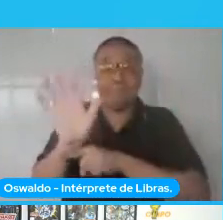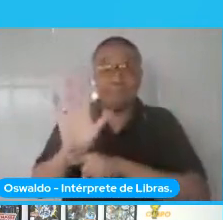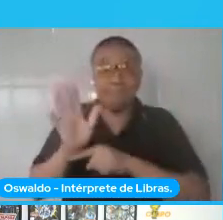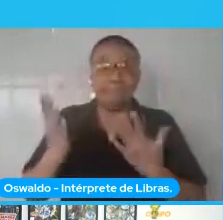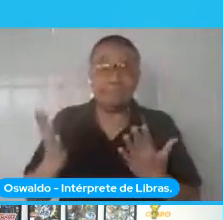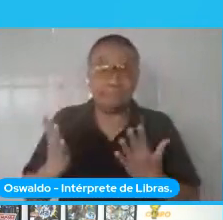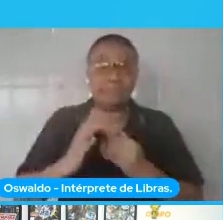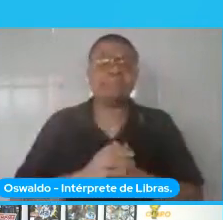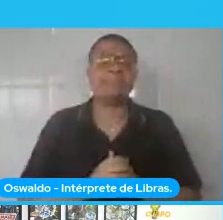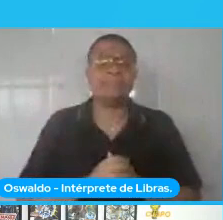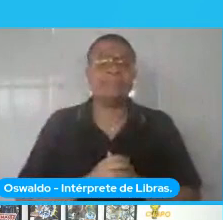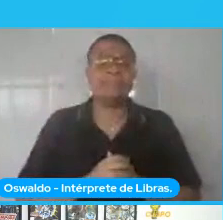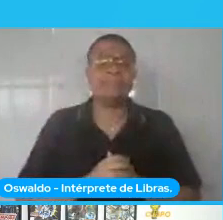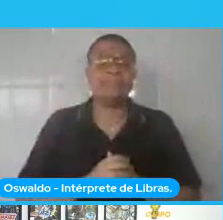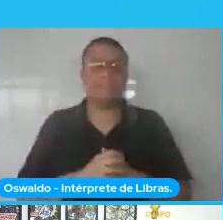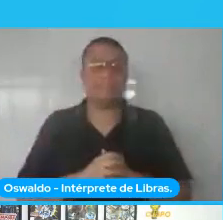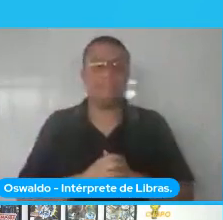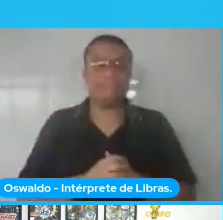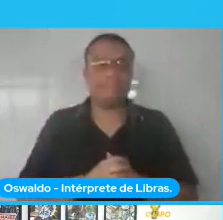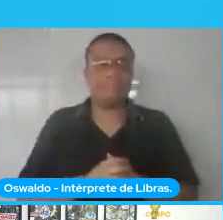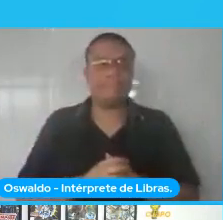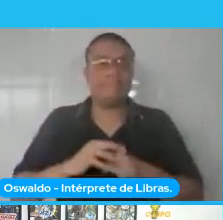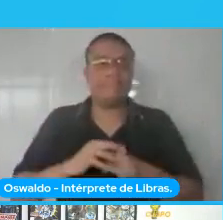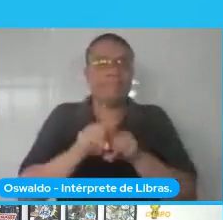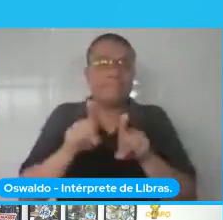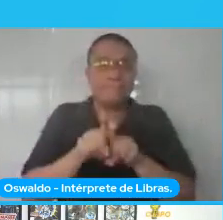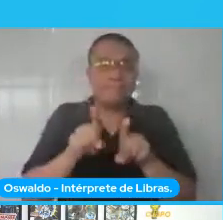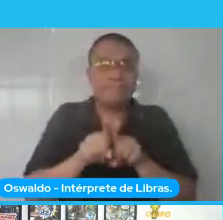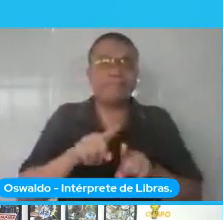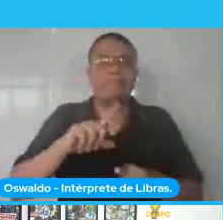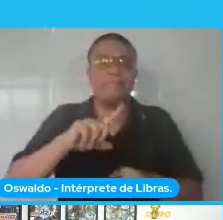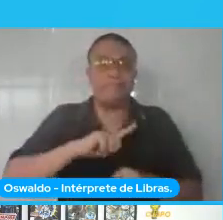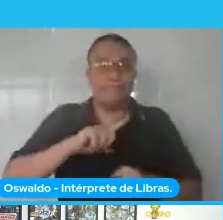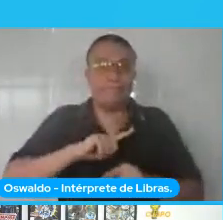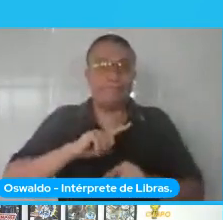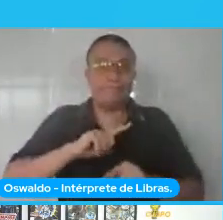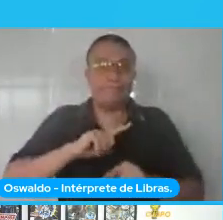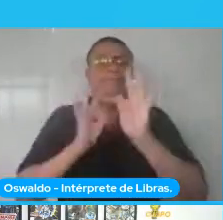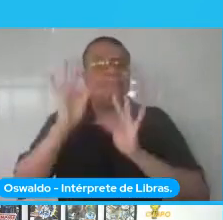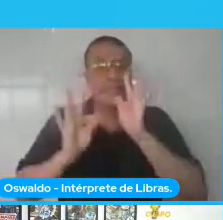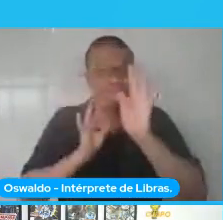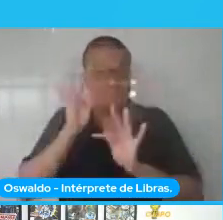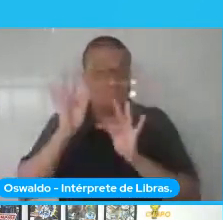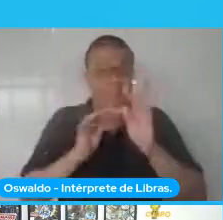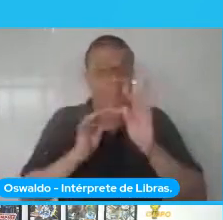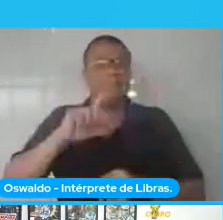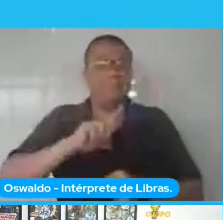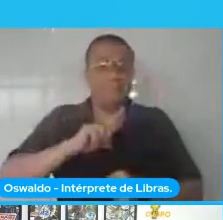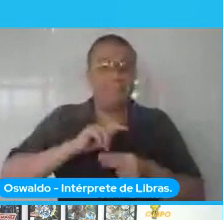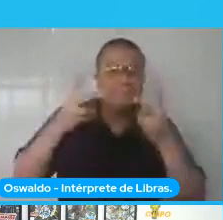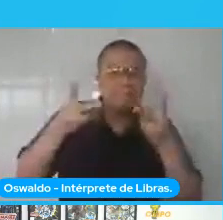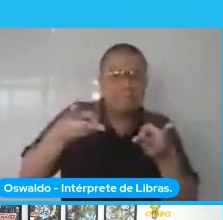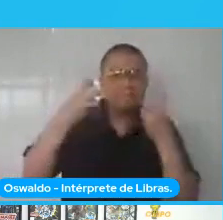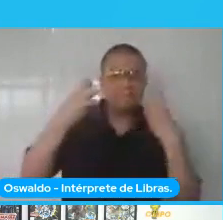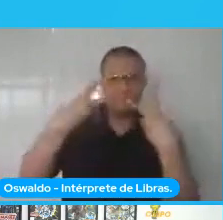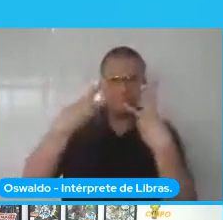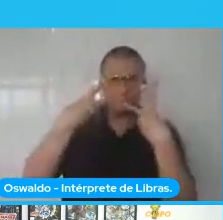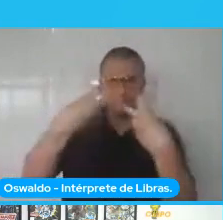e a gente também avançou para caramba em tecnologias para classificação e detecção de contexto em imagens.